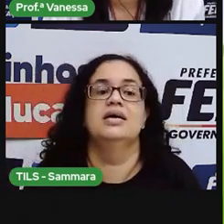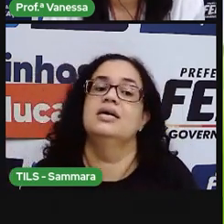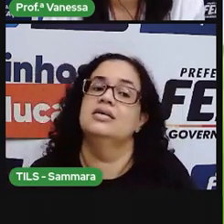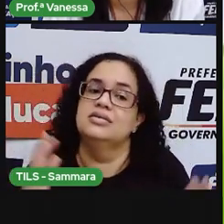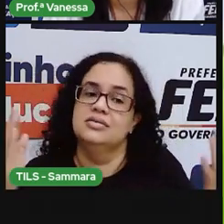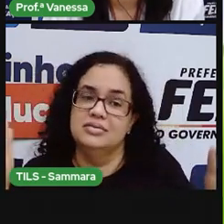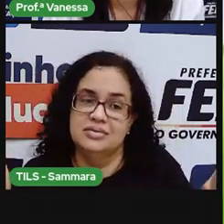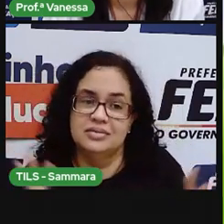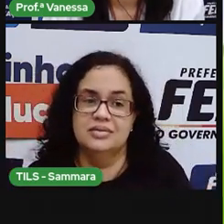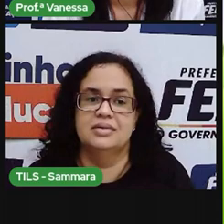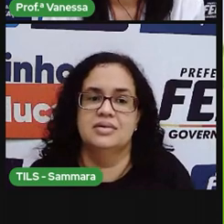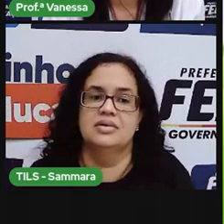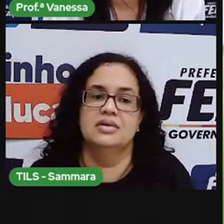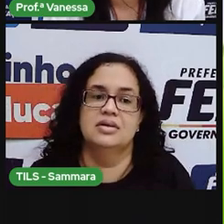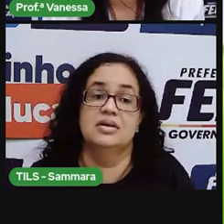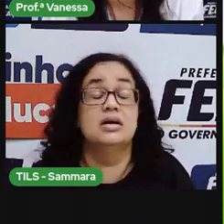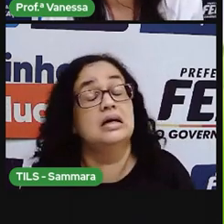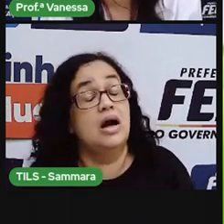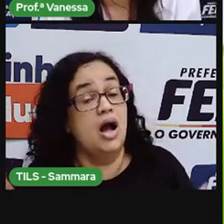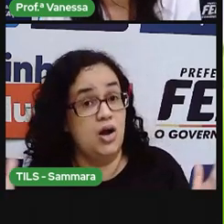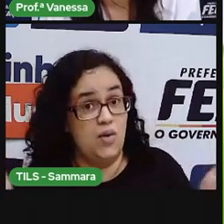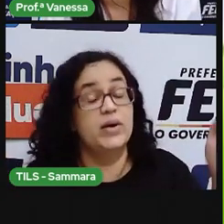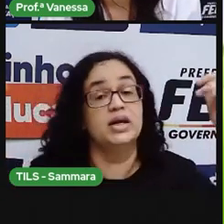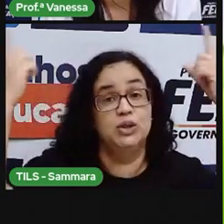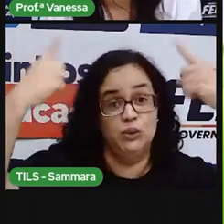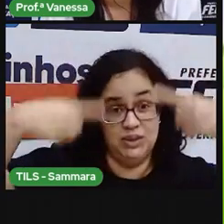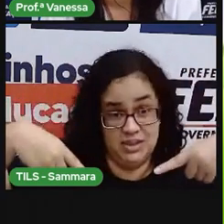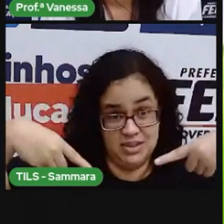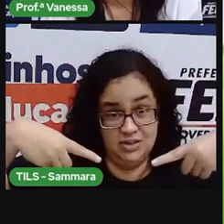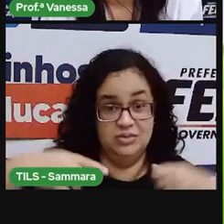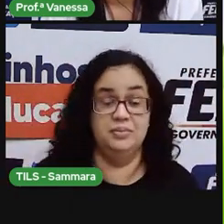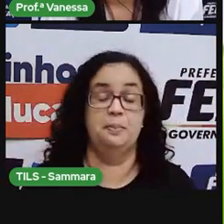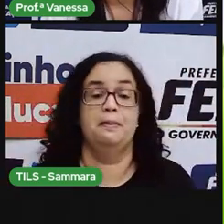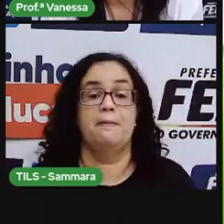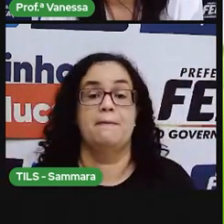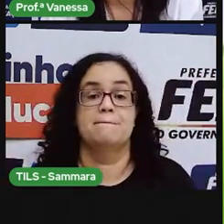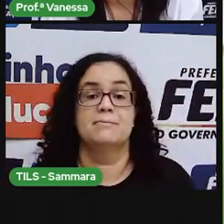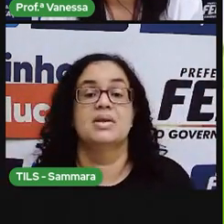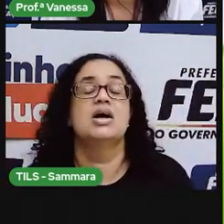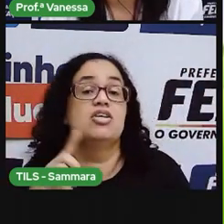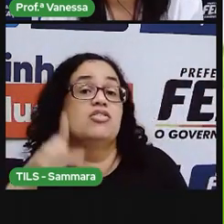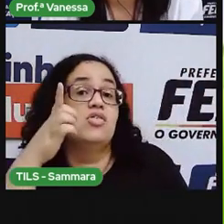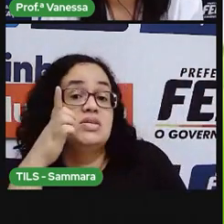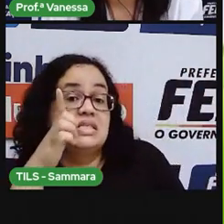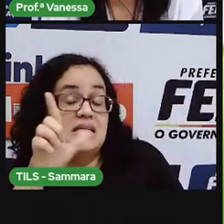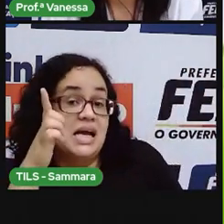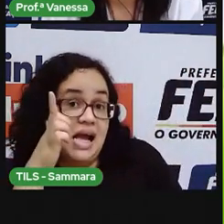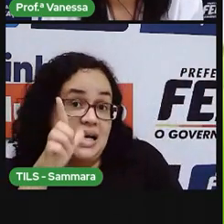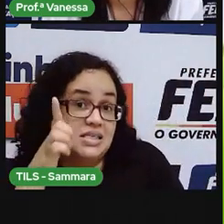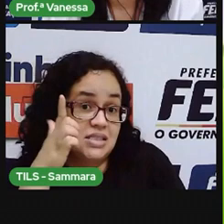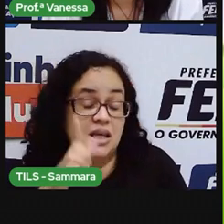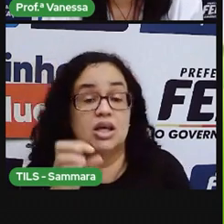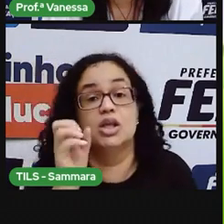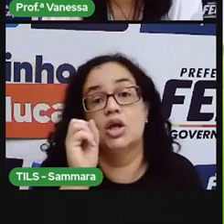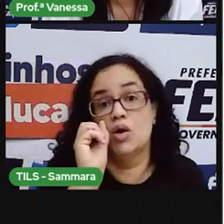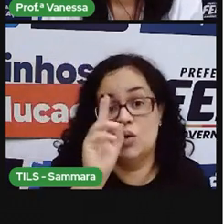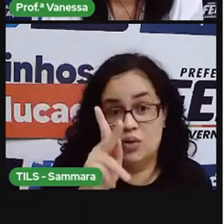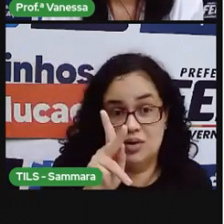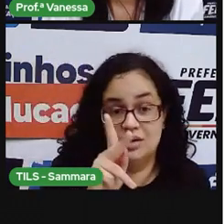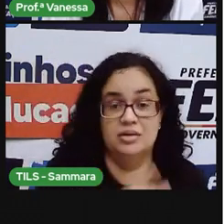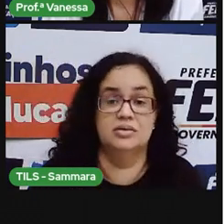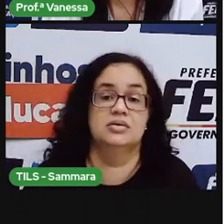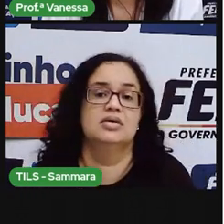Pronto. Proposto o desafio. Agora a gente vai ver se você acertou, tá bom?